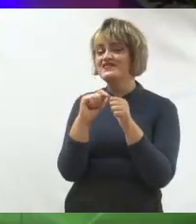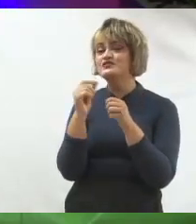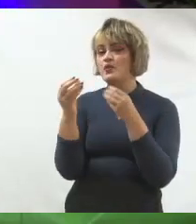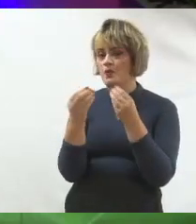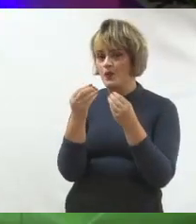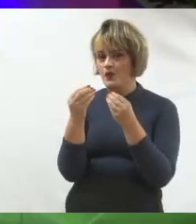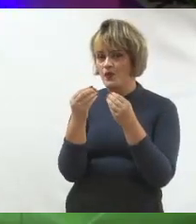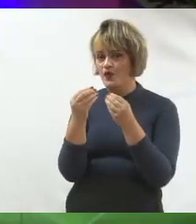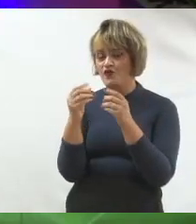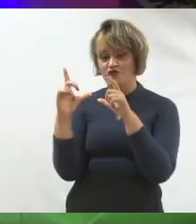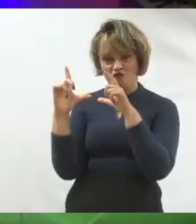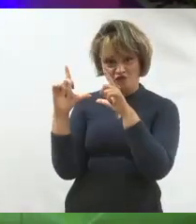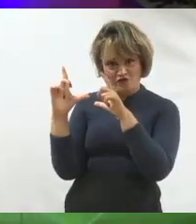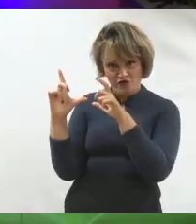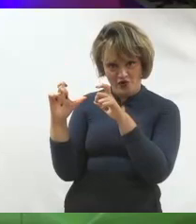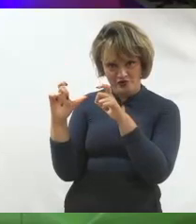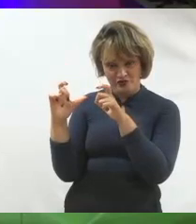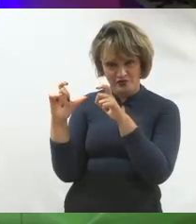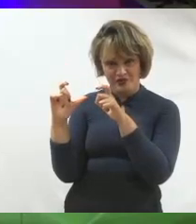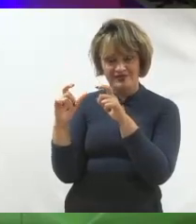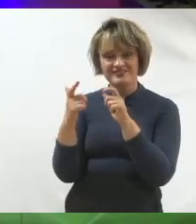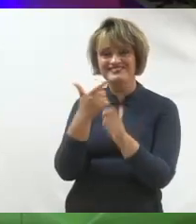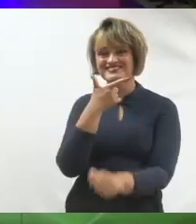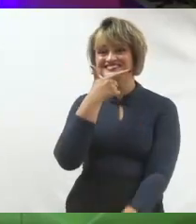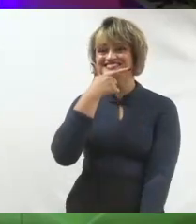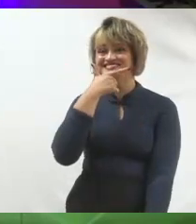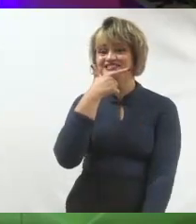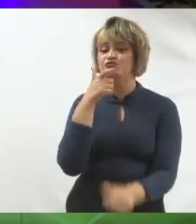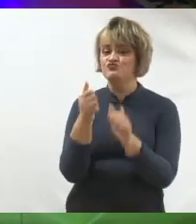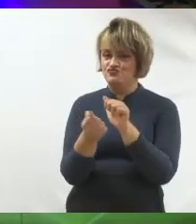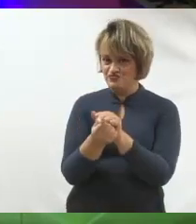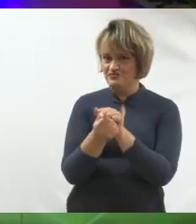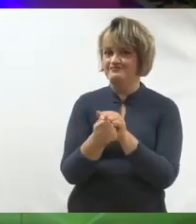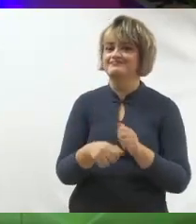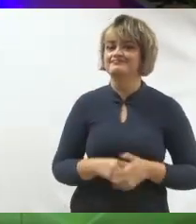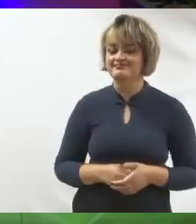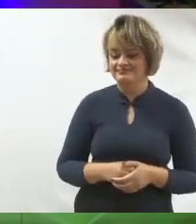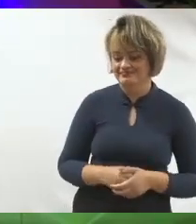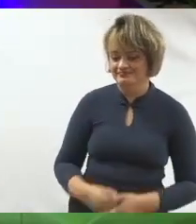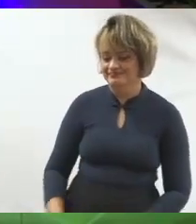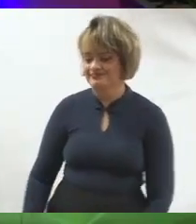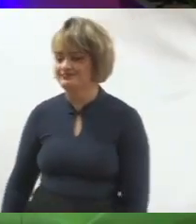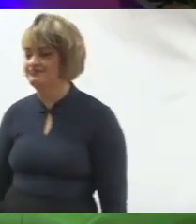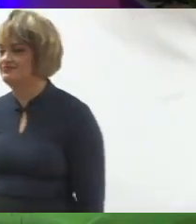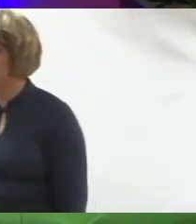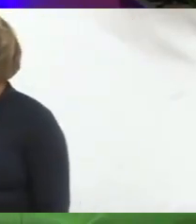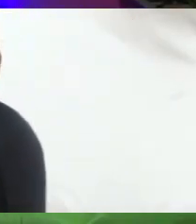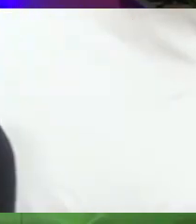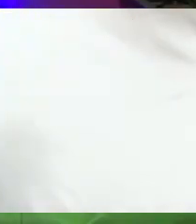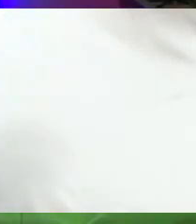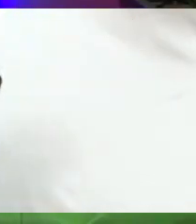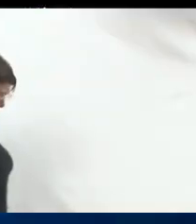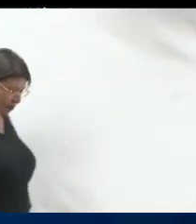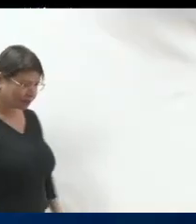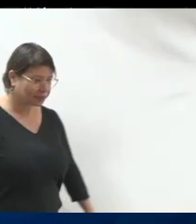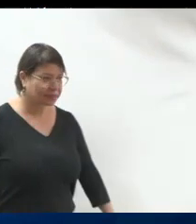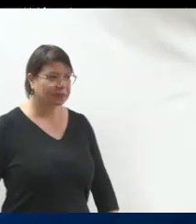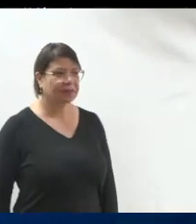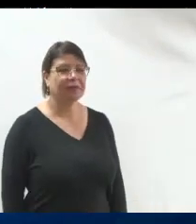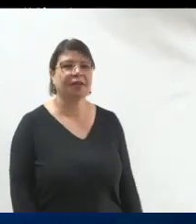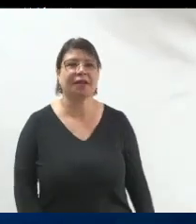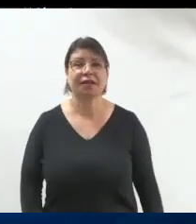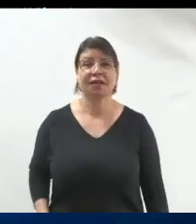pede para quem está tirando foto, tirar foto do sorriso da pessoa que está te acompanhando. não tira a foto de você